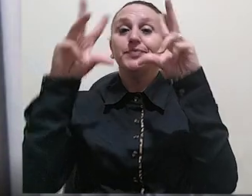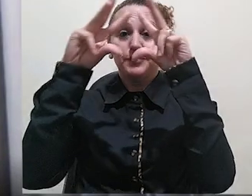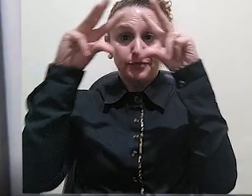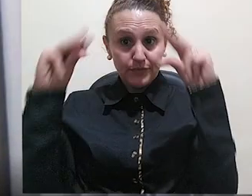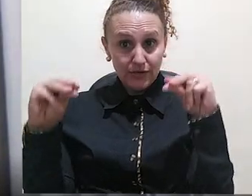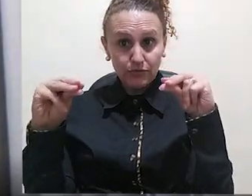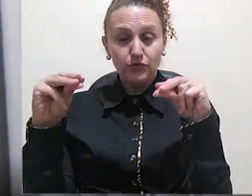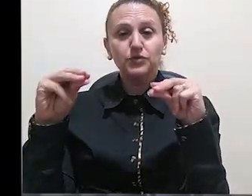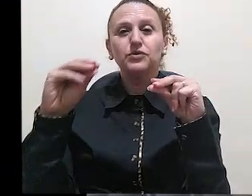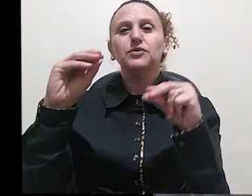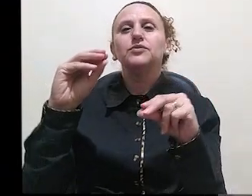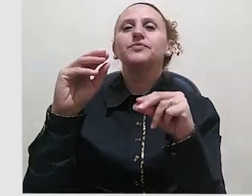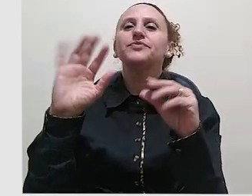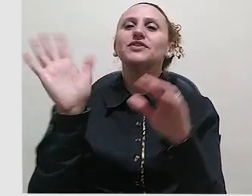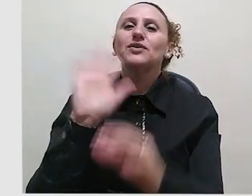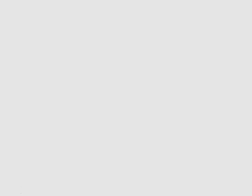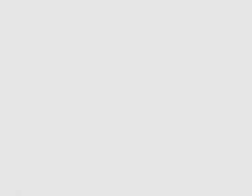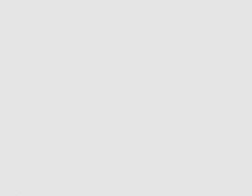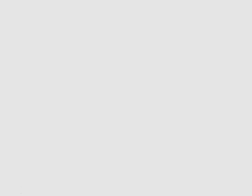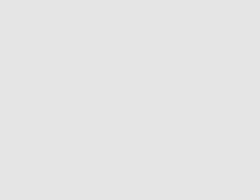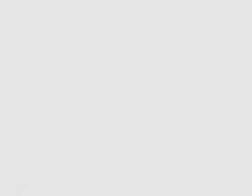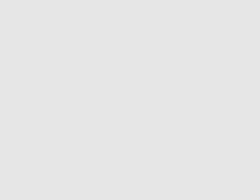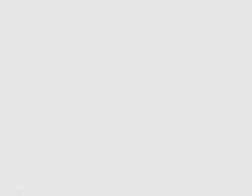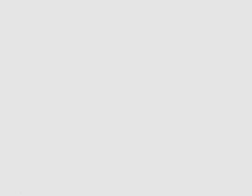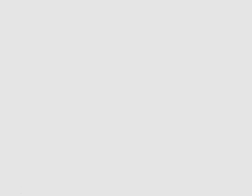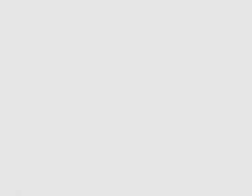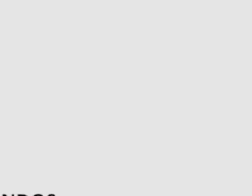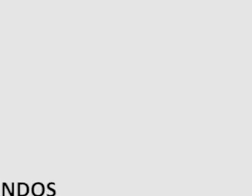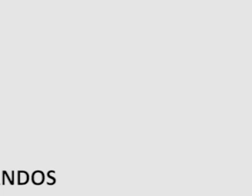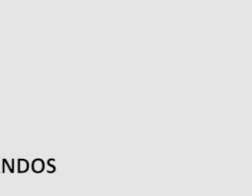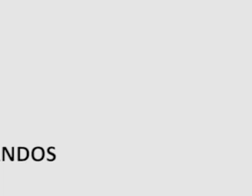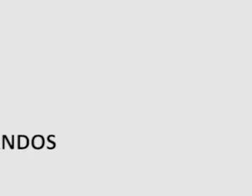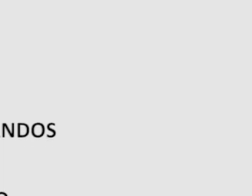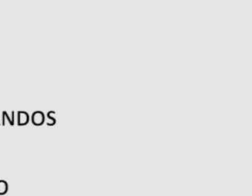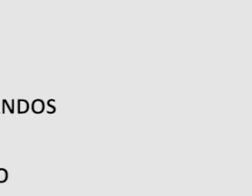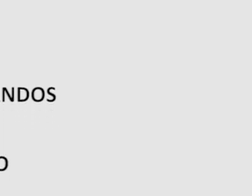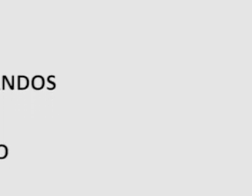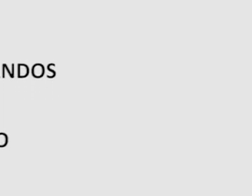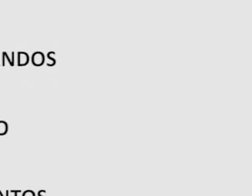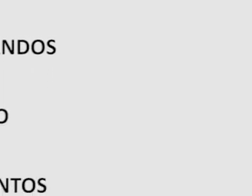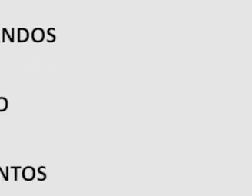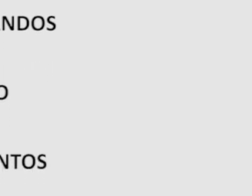pelo fórum. Até mais. Tchau. Tchau. Tchau.